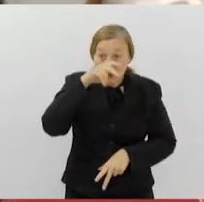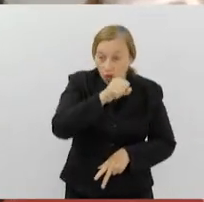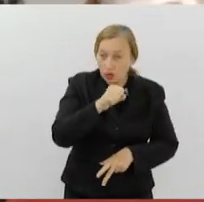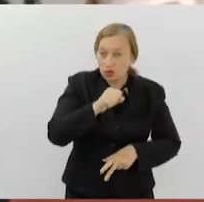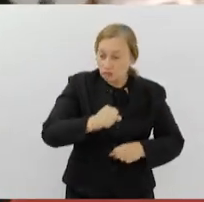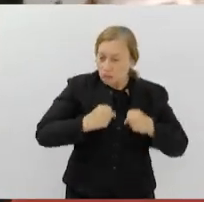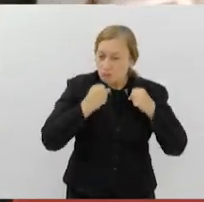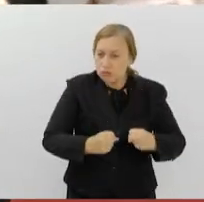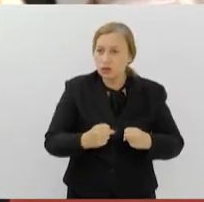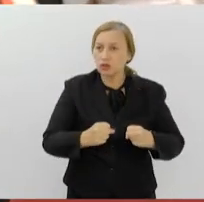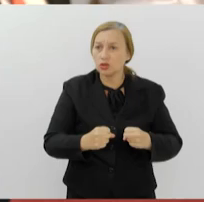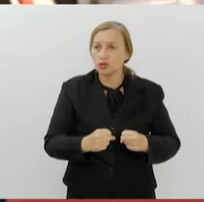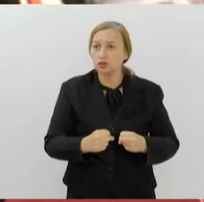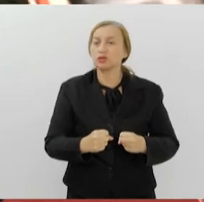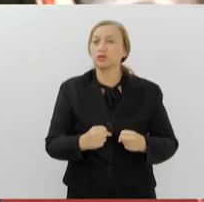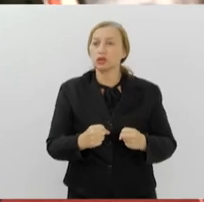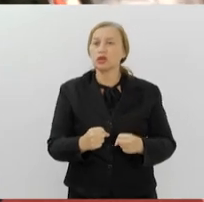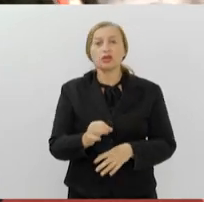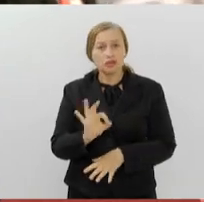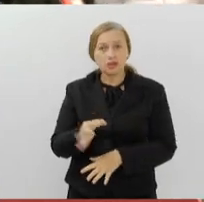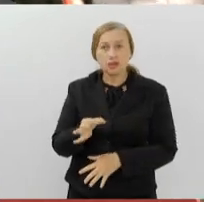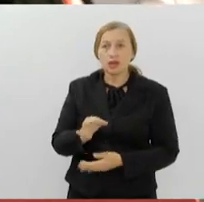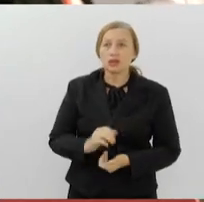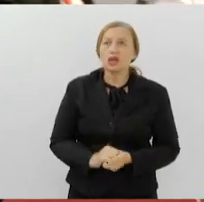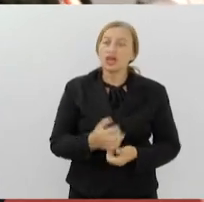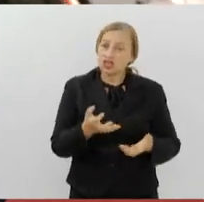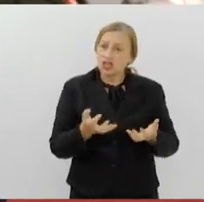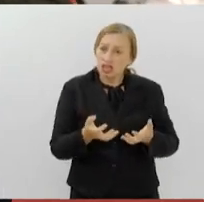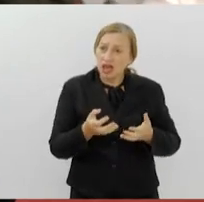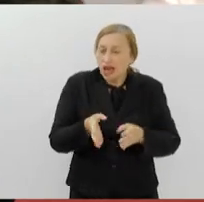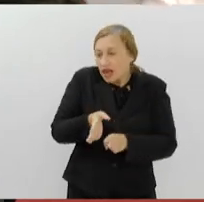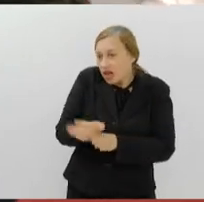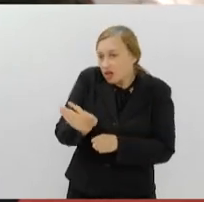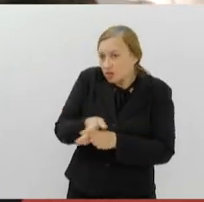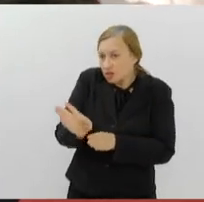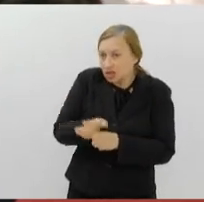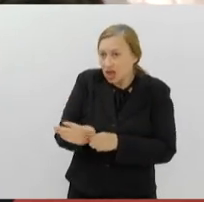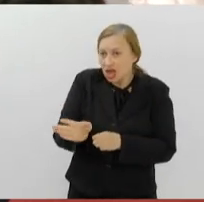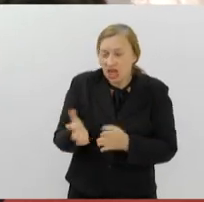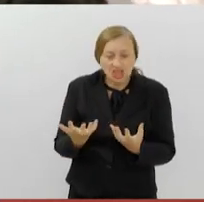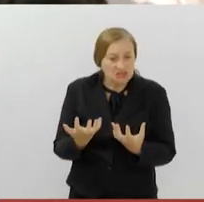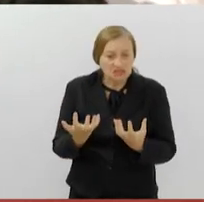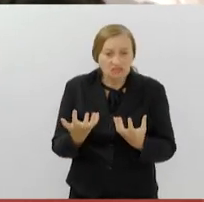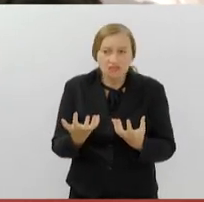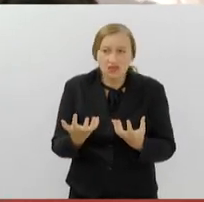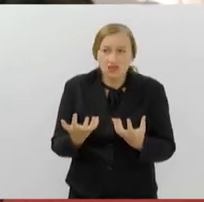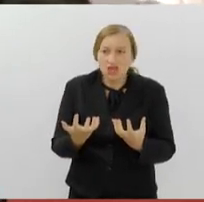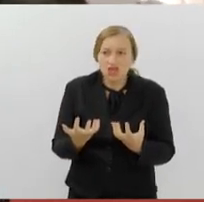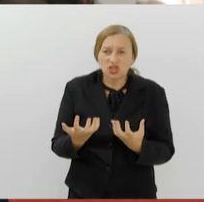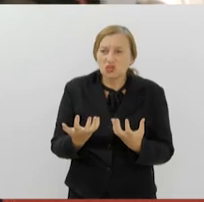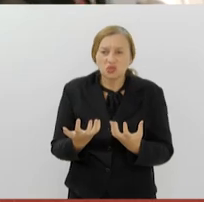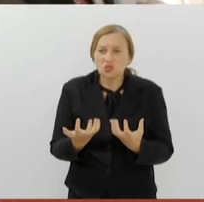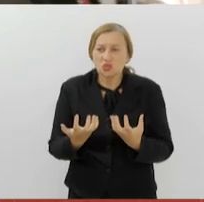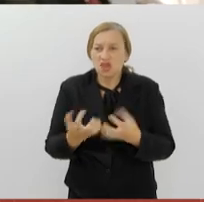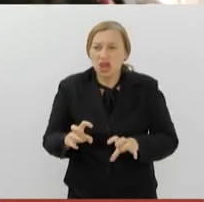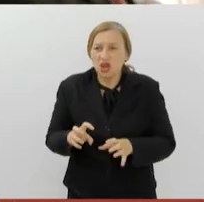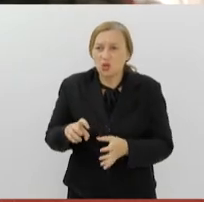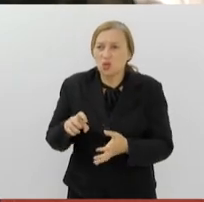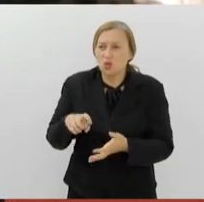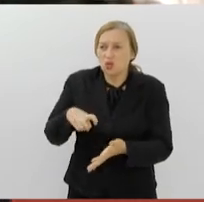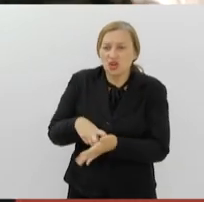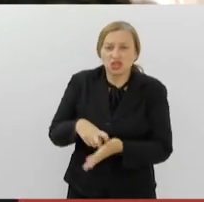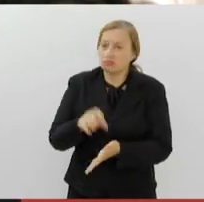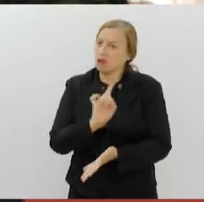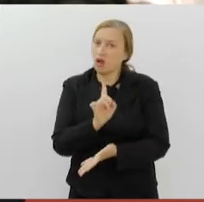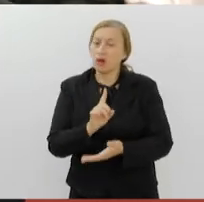forte, punitivo, de fato. A gente quer instruir, a gente não quer punir pela... não quer a punição pela punição, não é nada